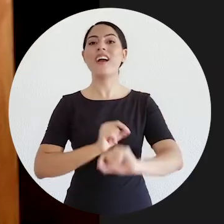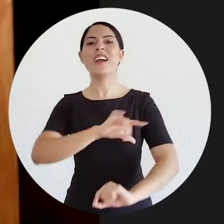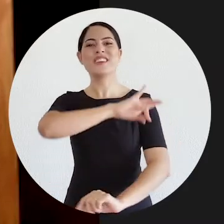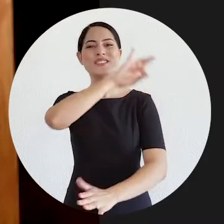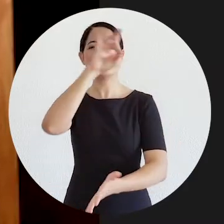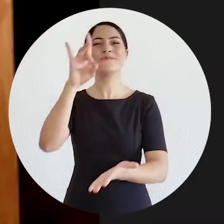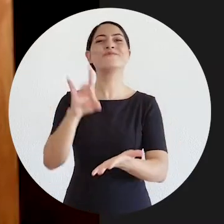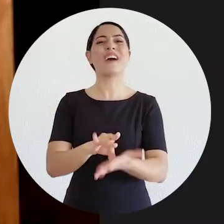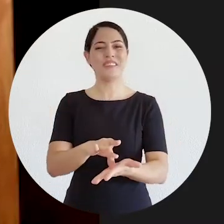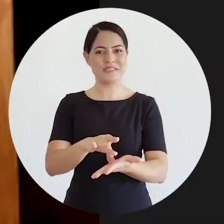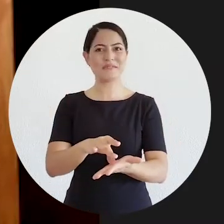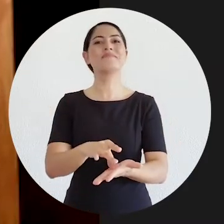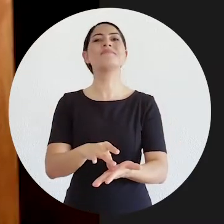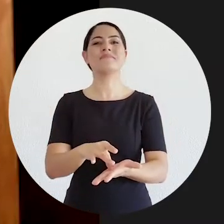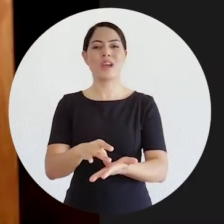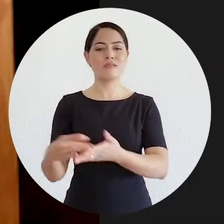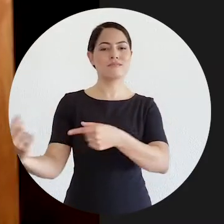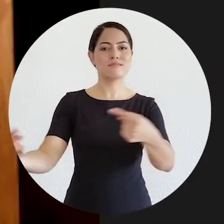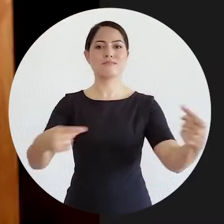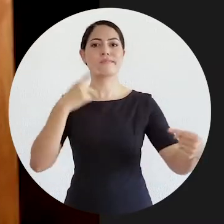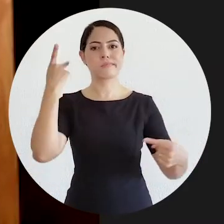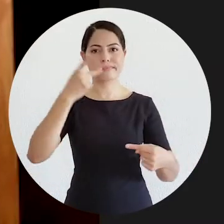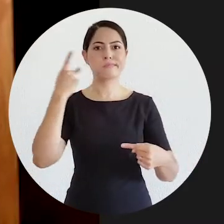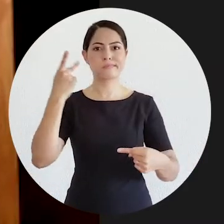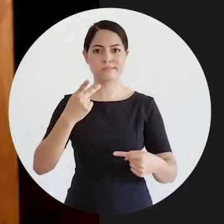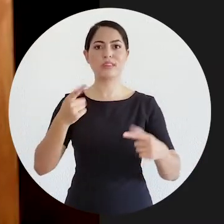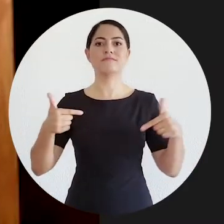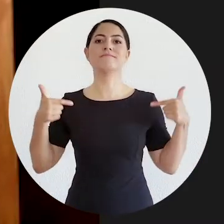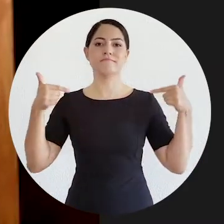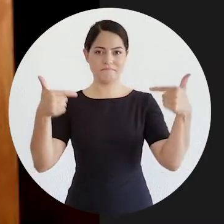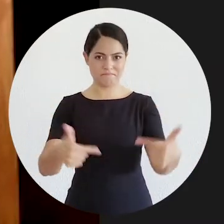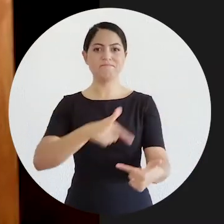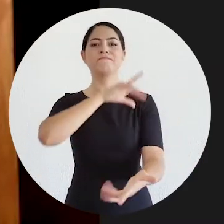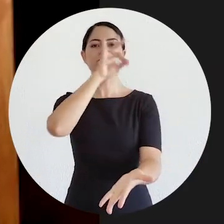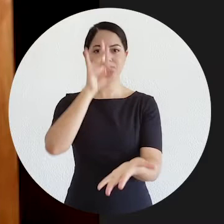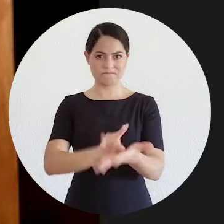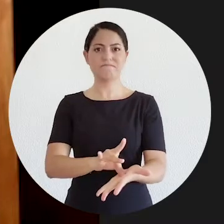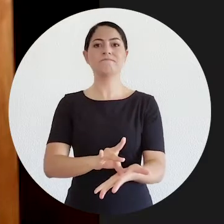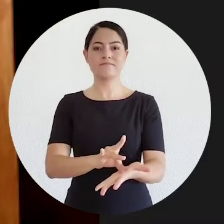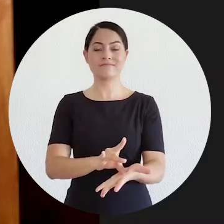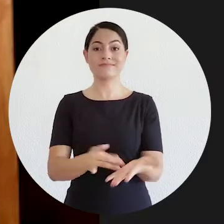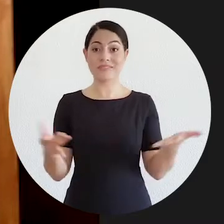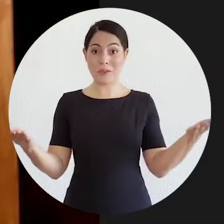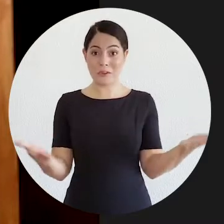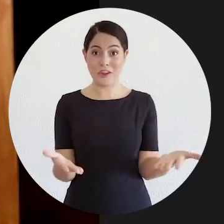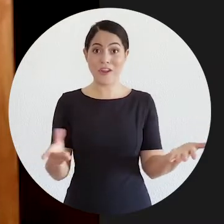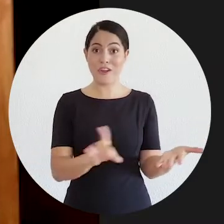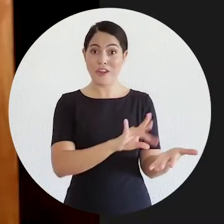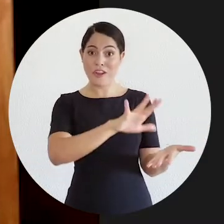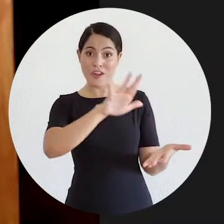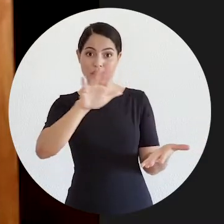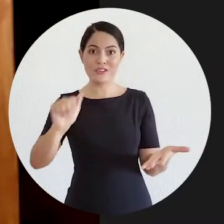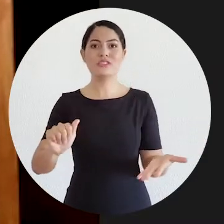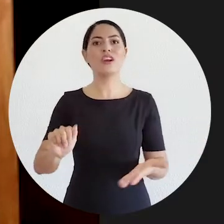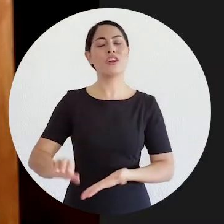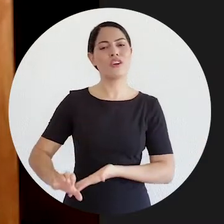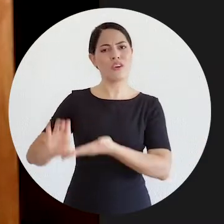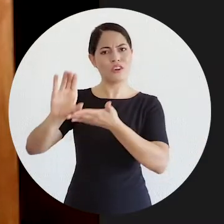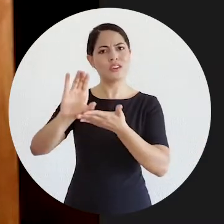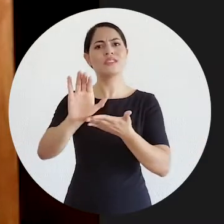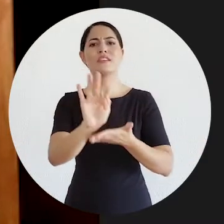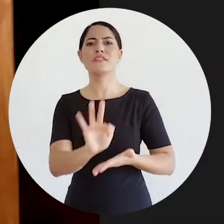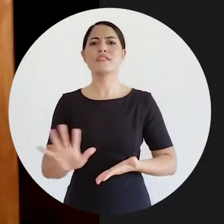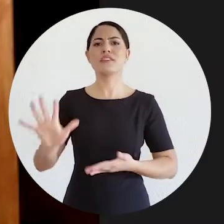partindo para a efetivação da política de ações afirmativas. Então, foi um dia em que o